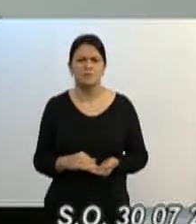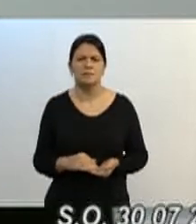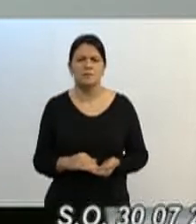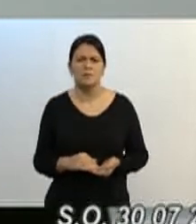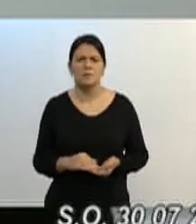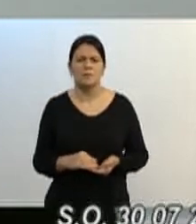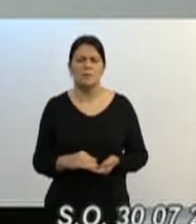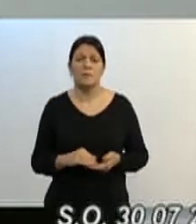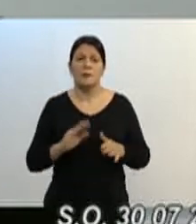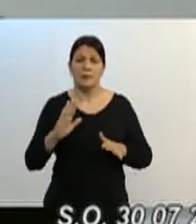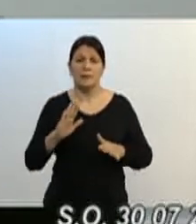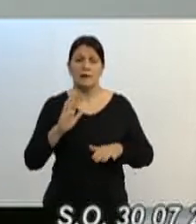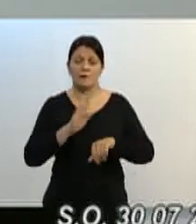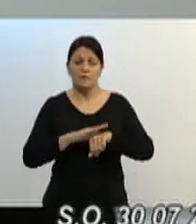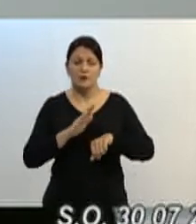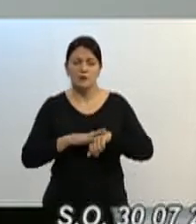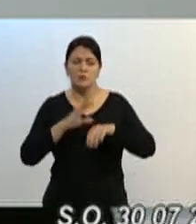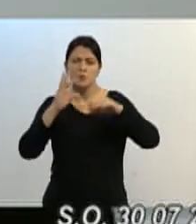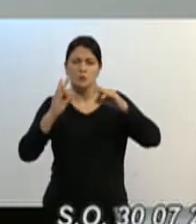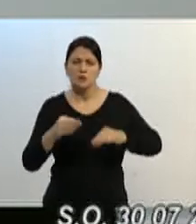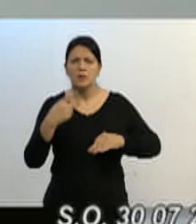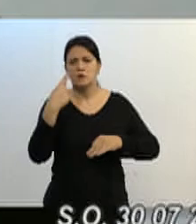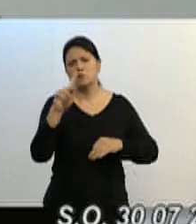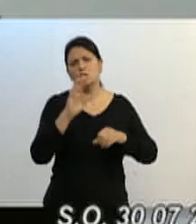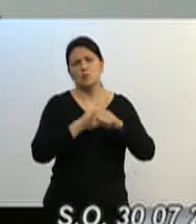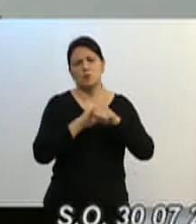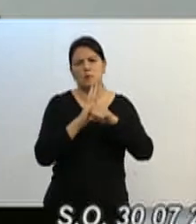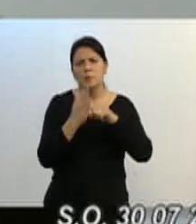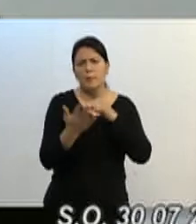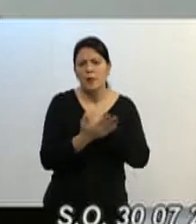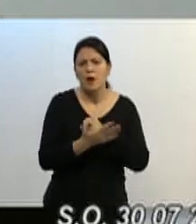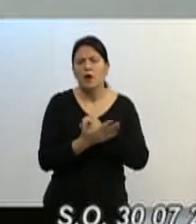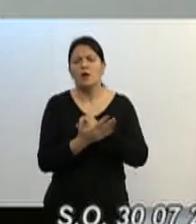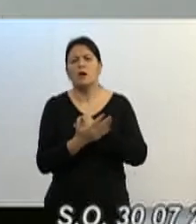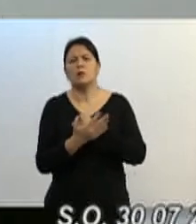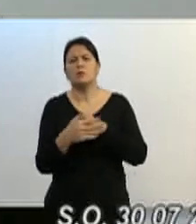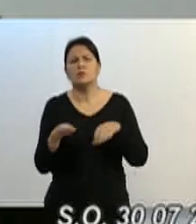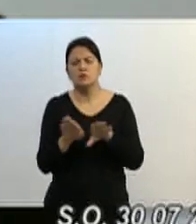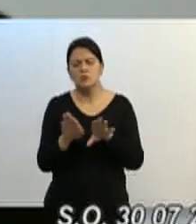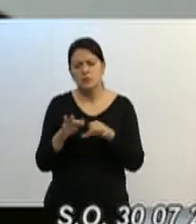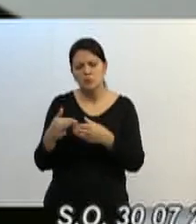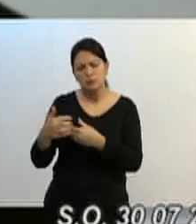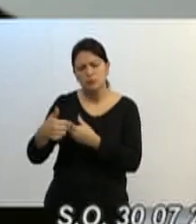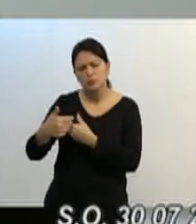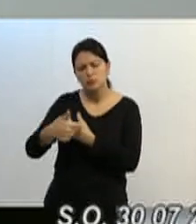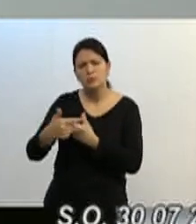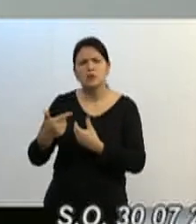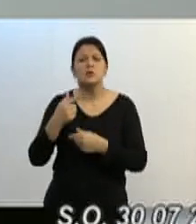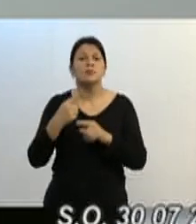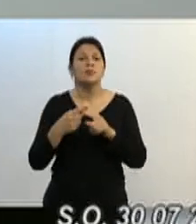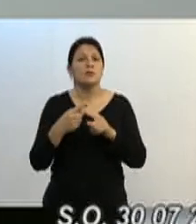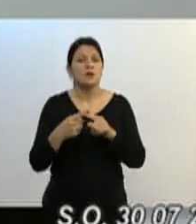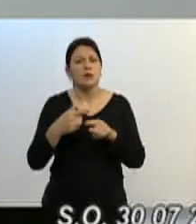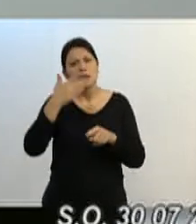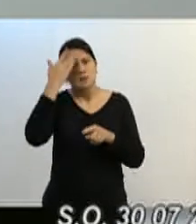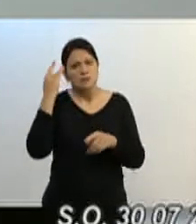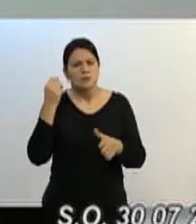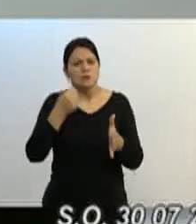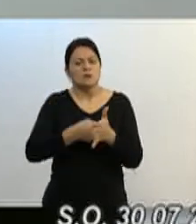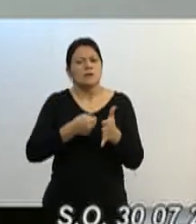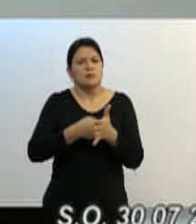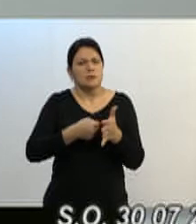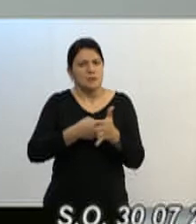cidade, brigar pelos seus bairros, brigar por uma população que, com certeza, vai me cobrar bastante. Lá fora,